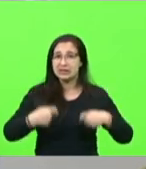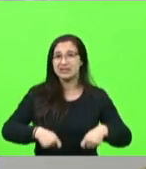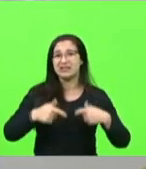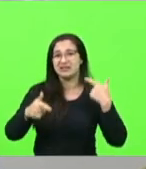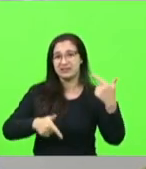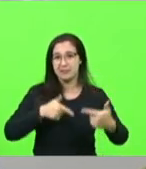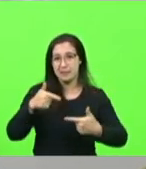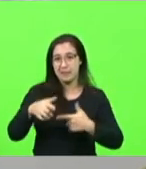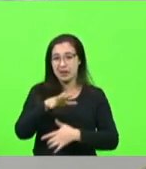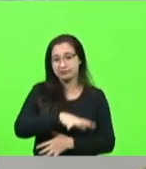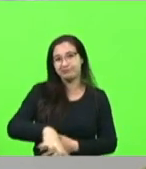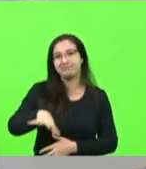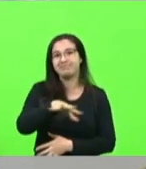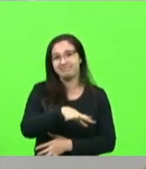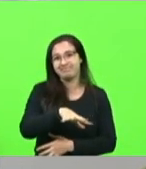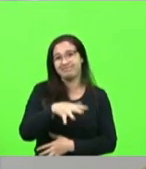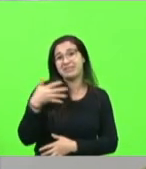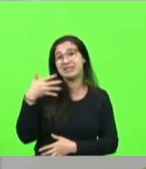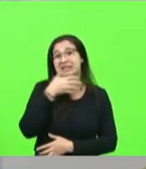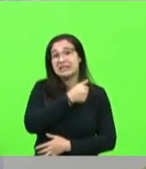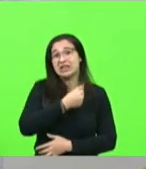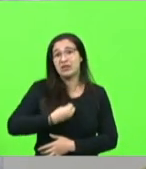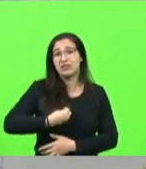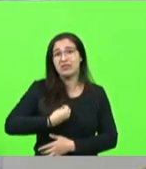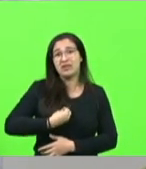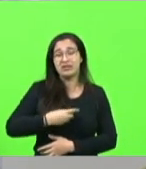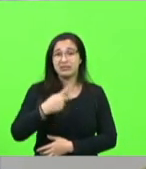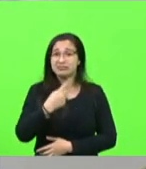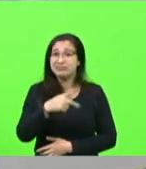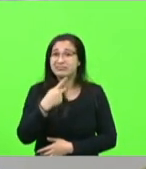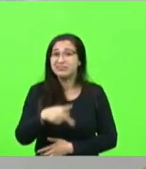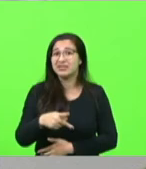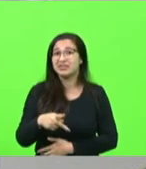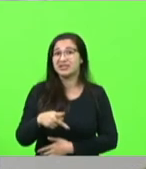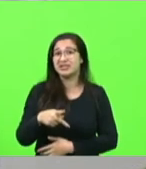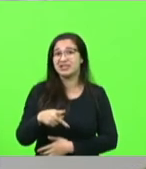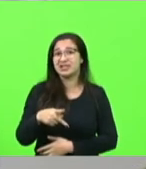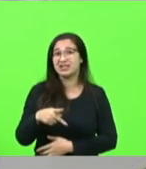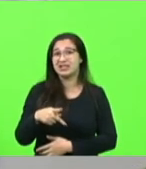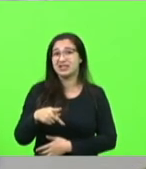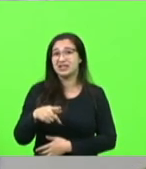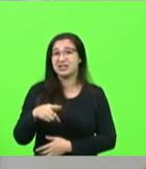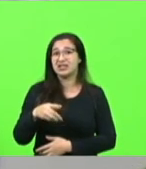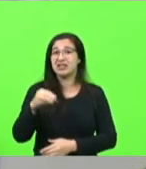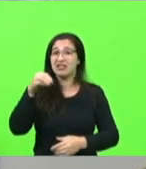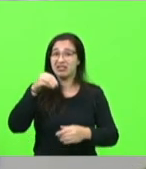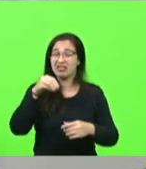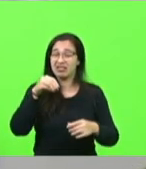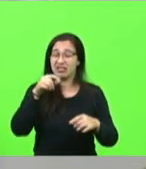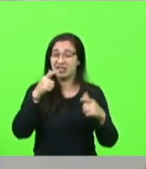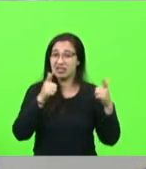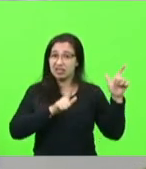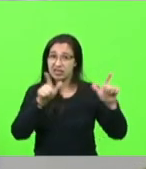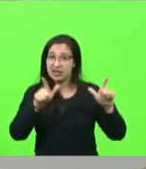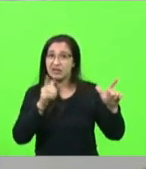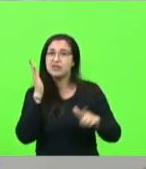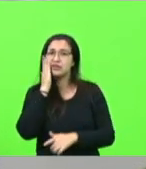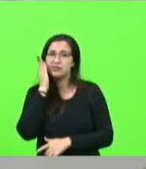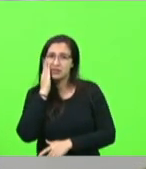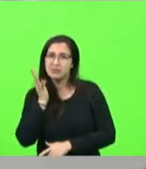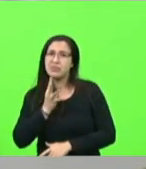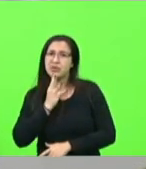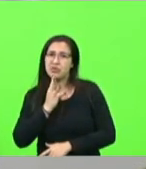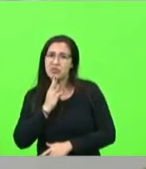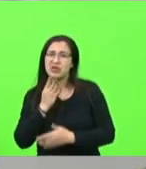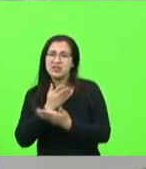de trabalho para salvar dessa vida, que falaram um pouco da televisão, de estar passando por